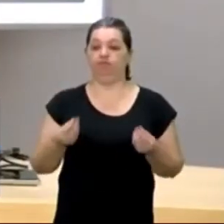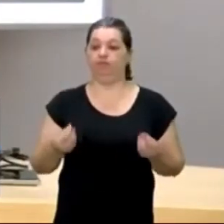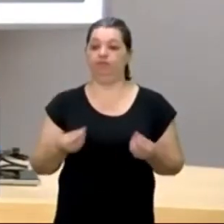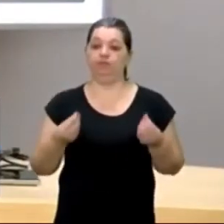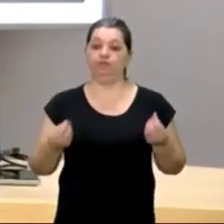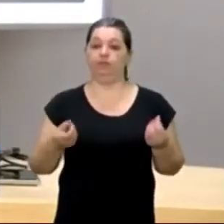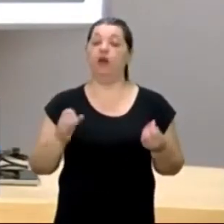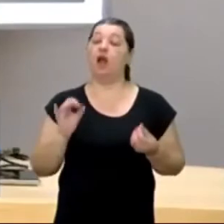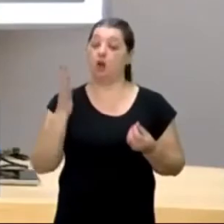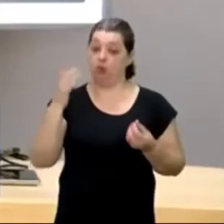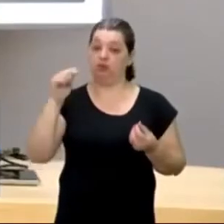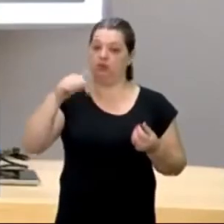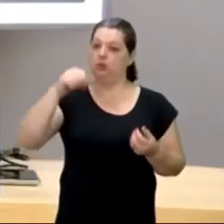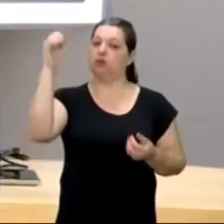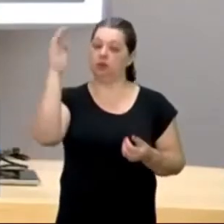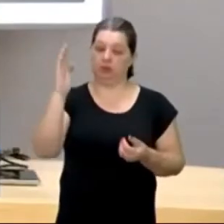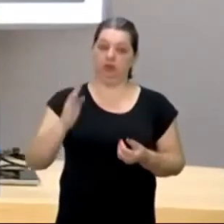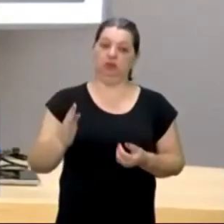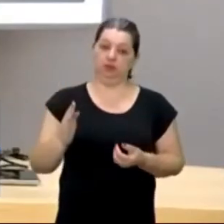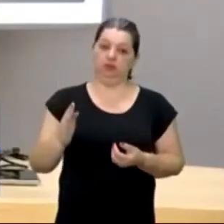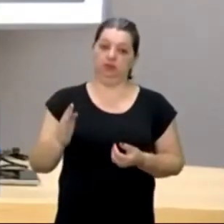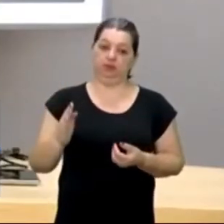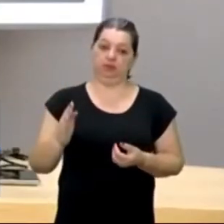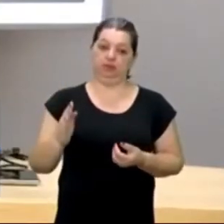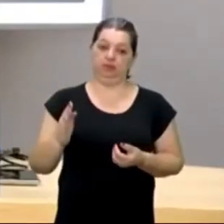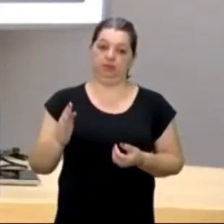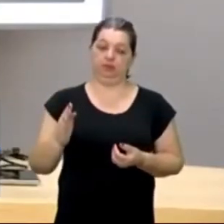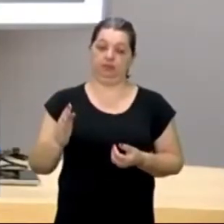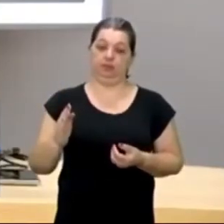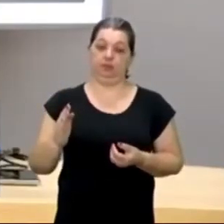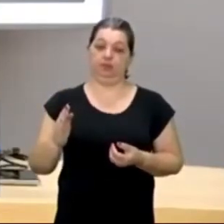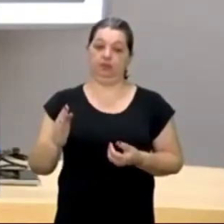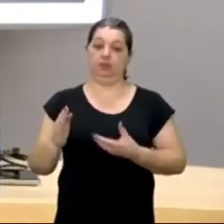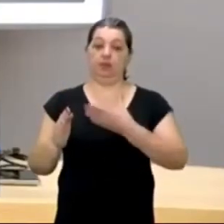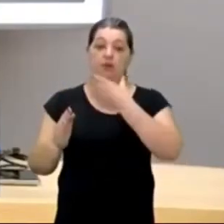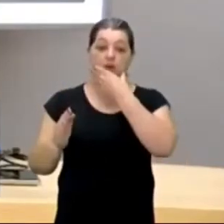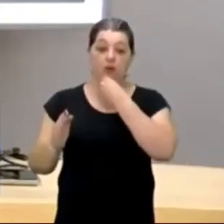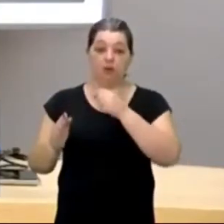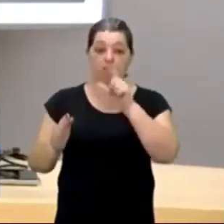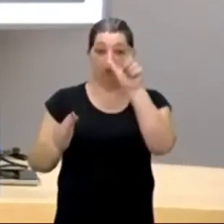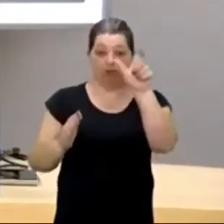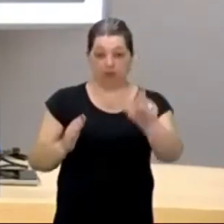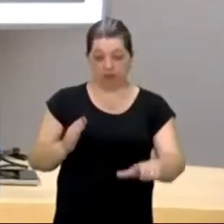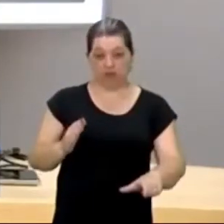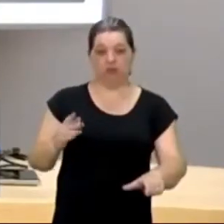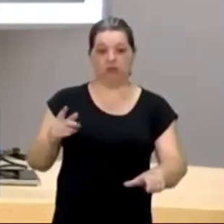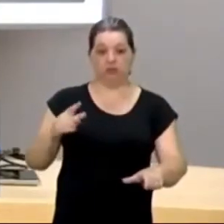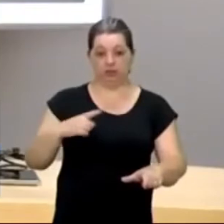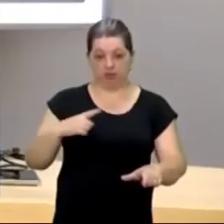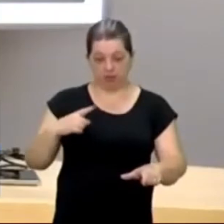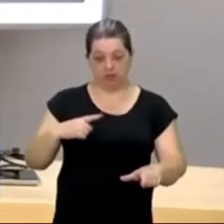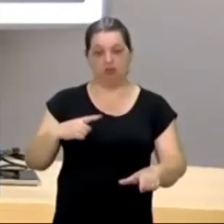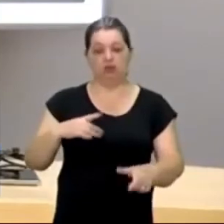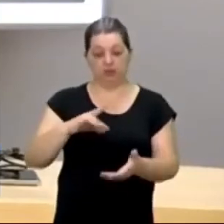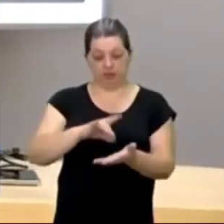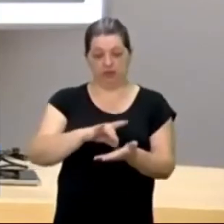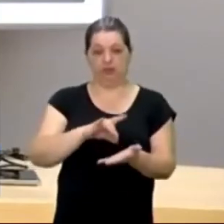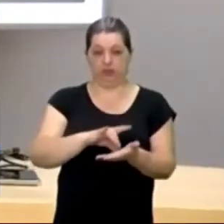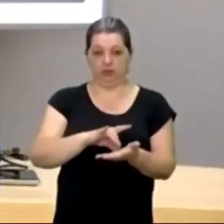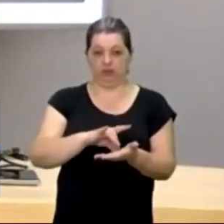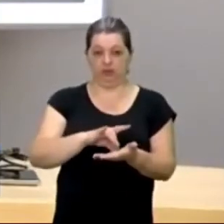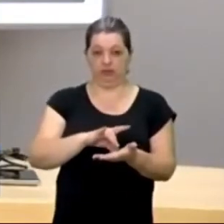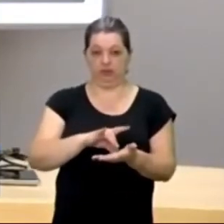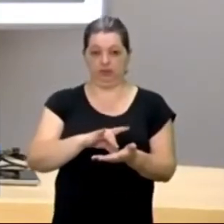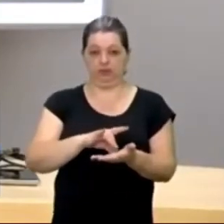foi acontecendo no Brasil, e, de um personagem, que de fato, existiu, então, o jornalista, começa o